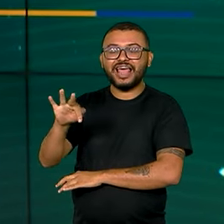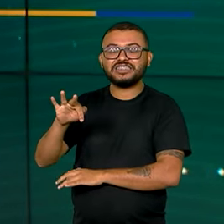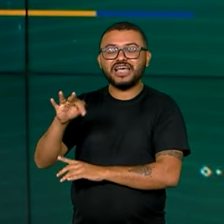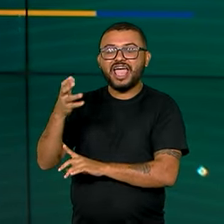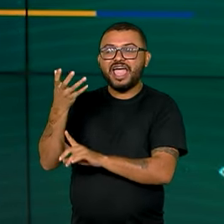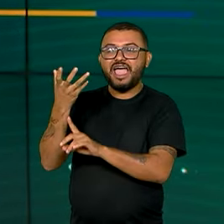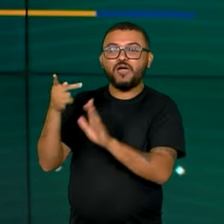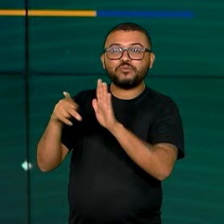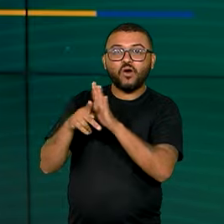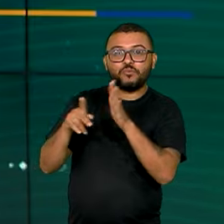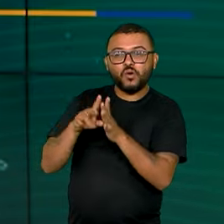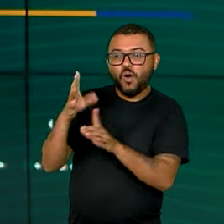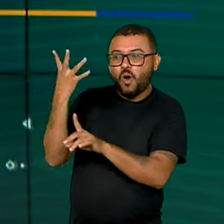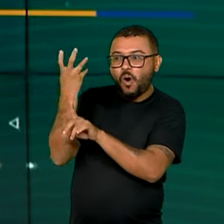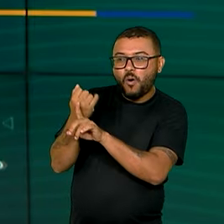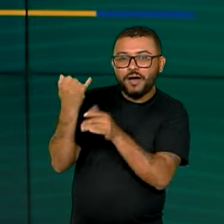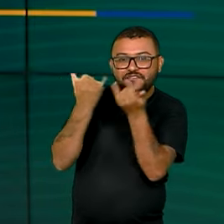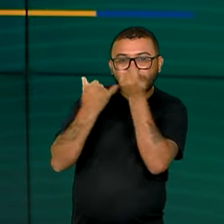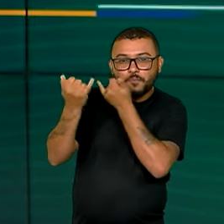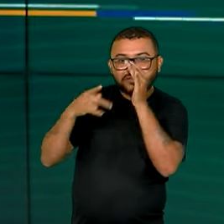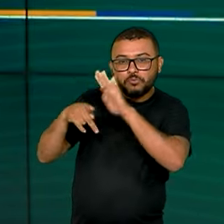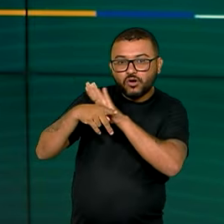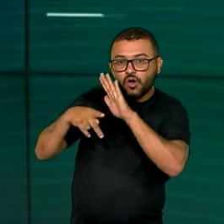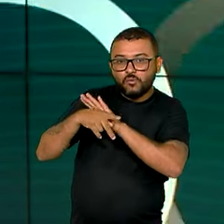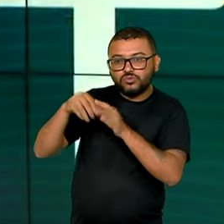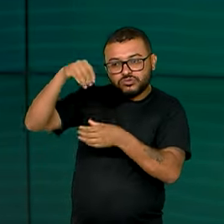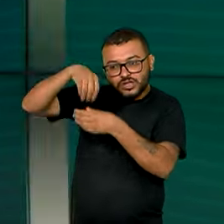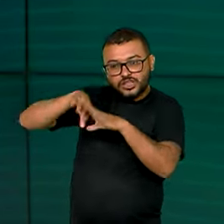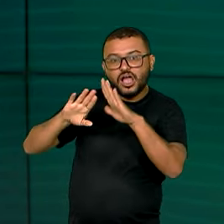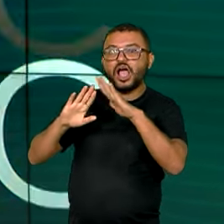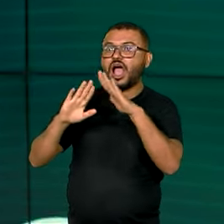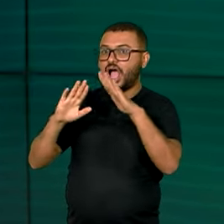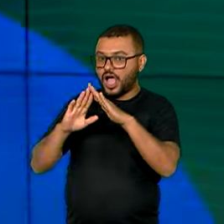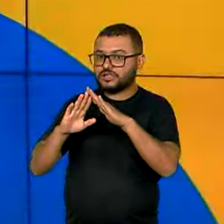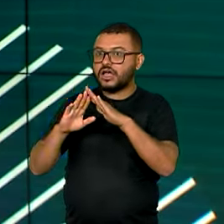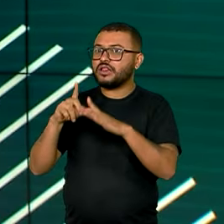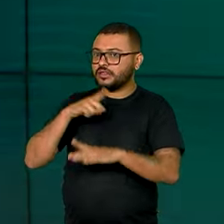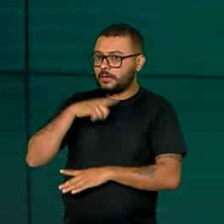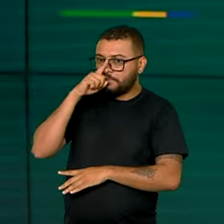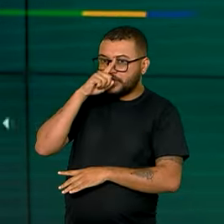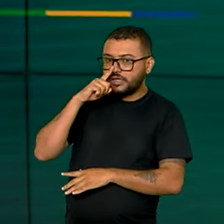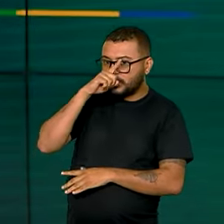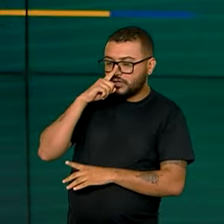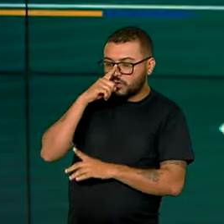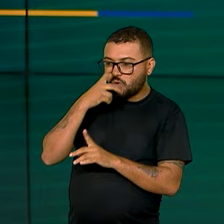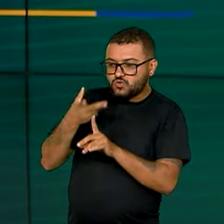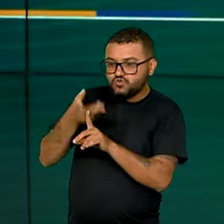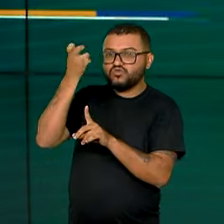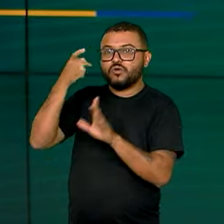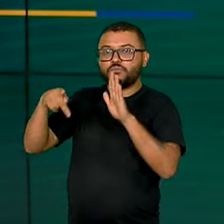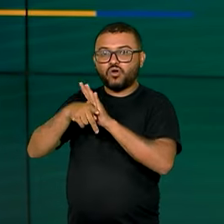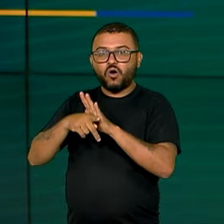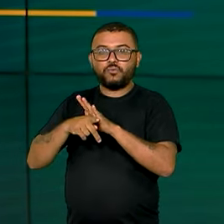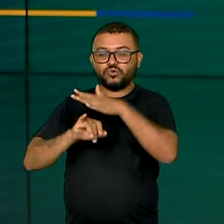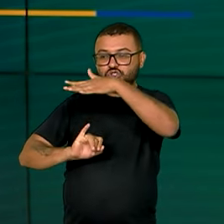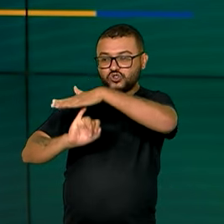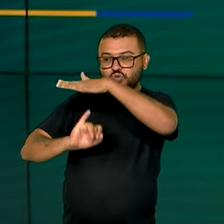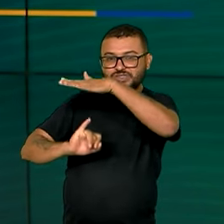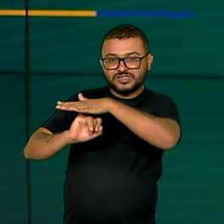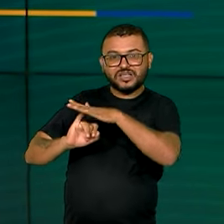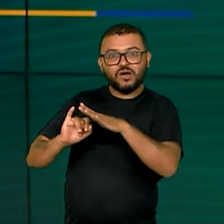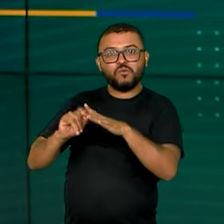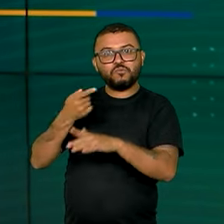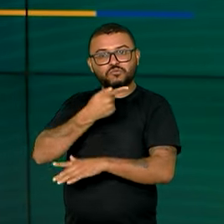podem ser usadas para roubar dados pessoais dentro de casa e como armas de cyber-ataques contra órgãos e